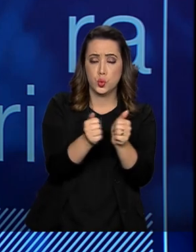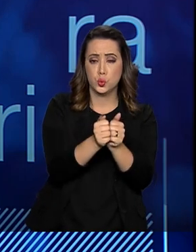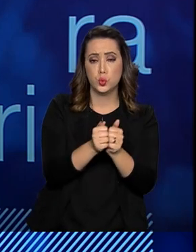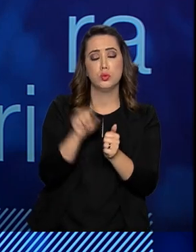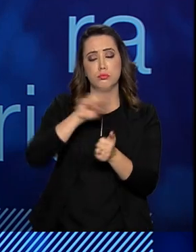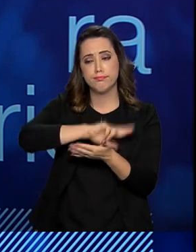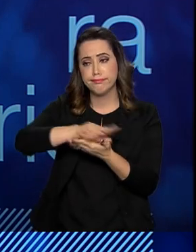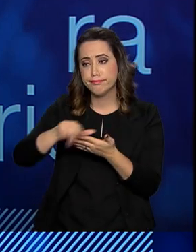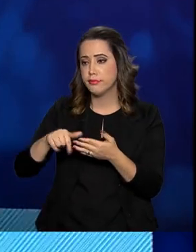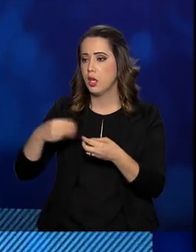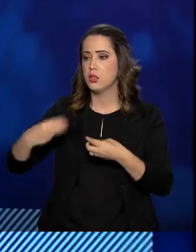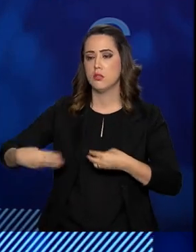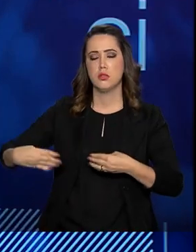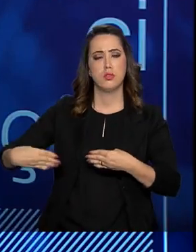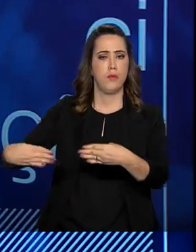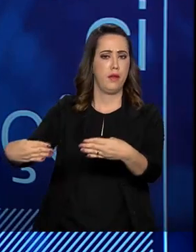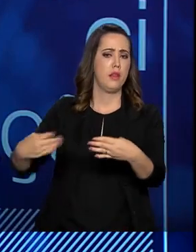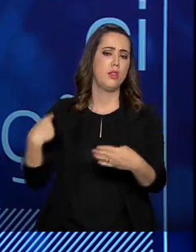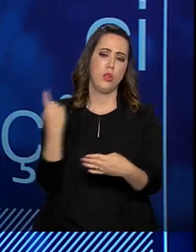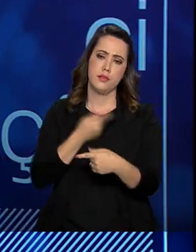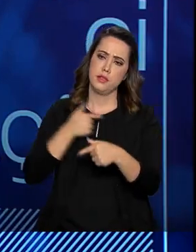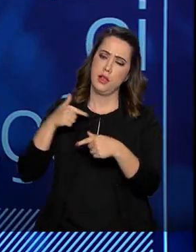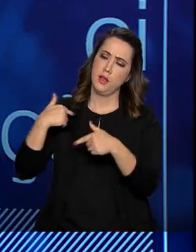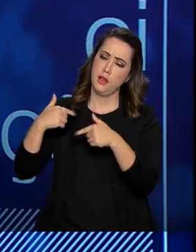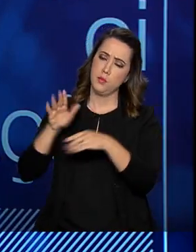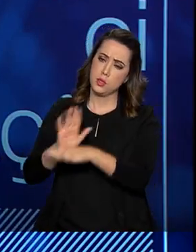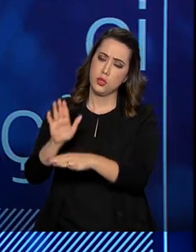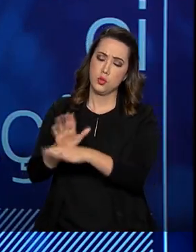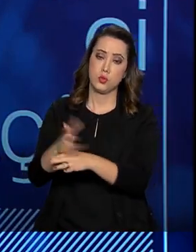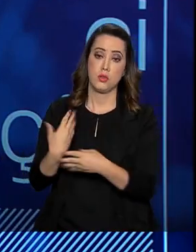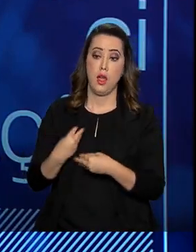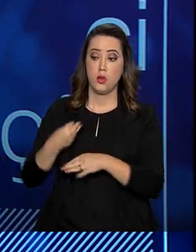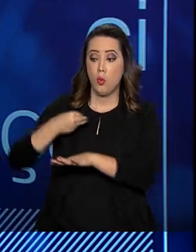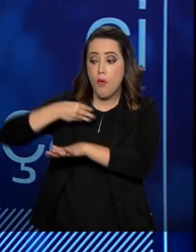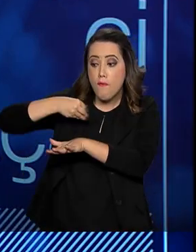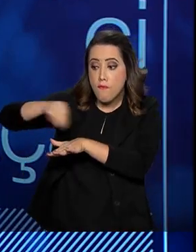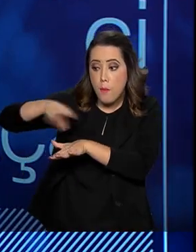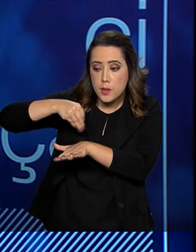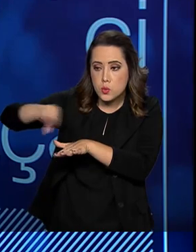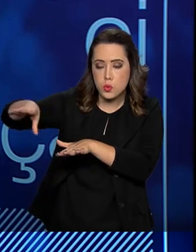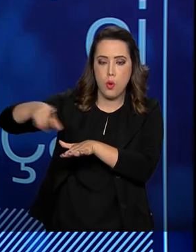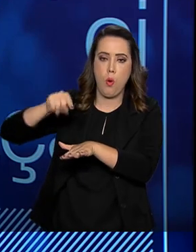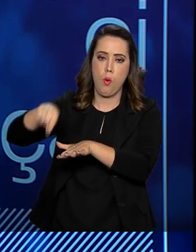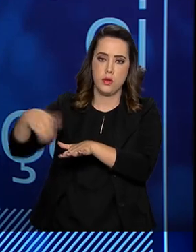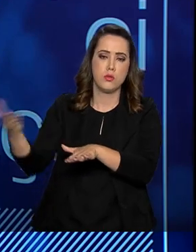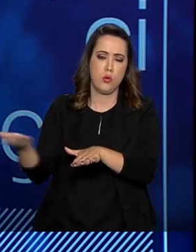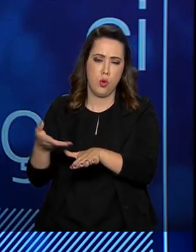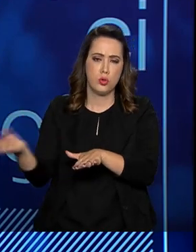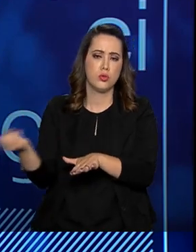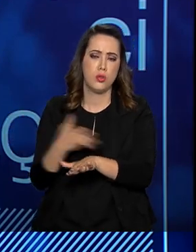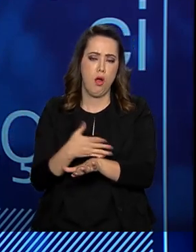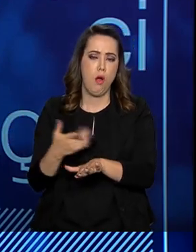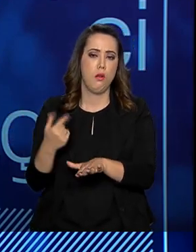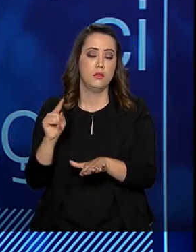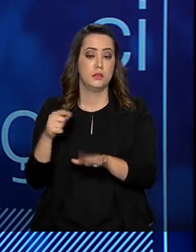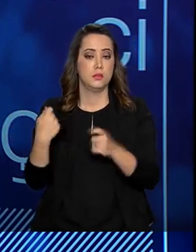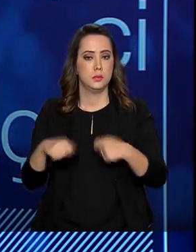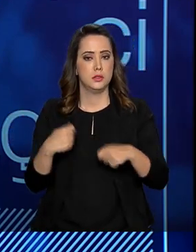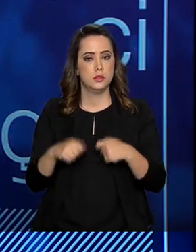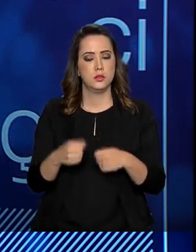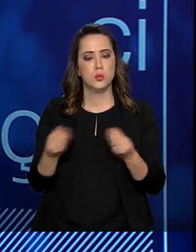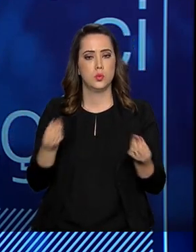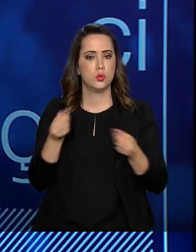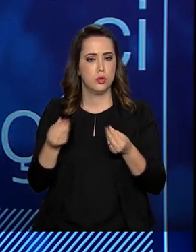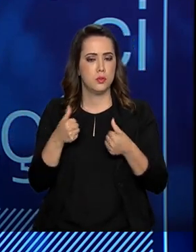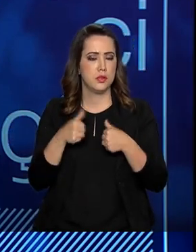contribuído, no caso da vigilância, contribuído com dados mais atuais, mais precisos sobre aquelas